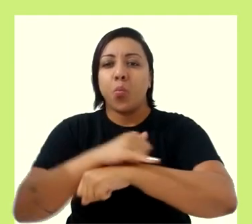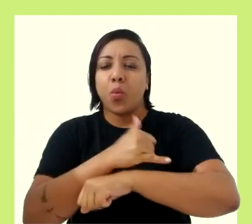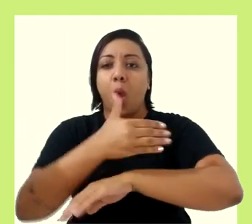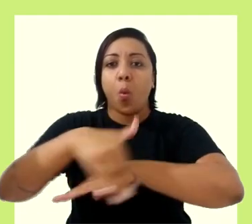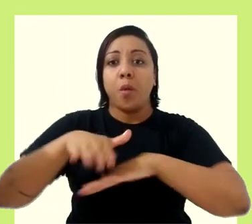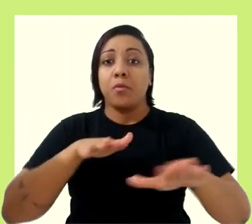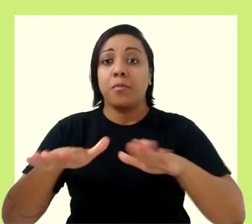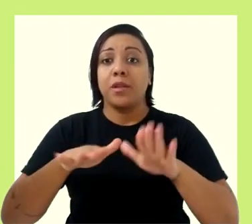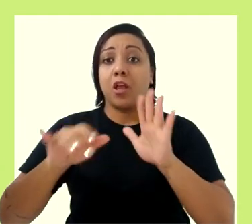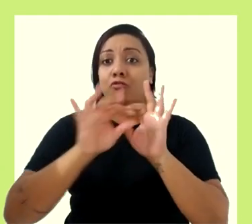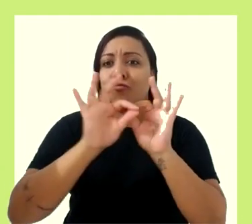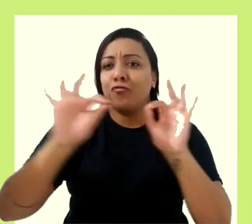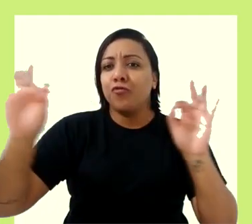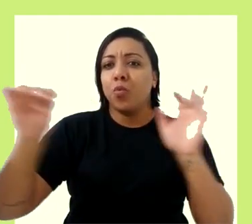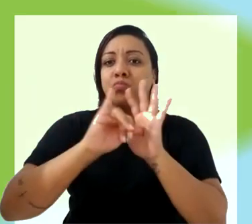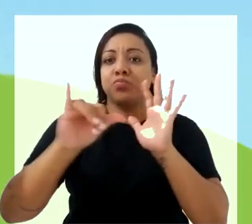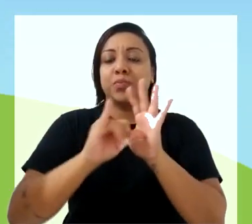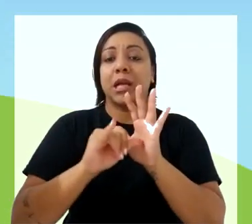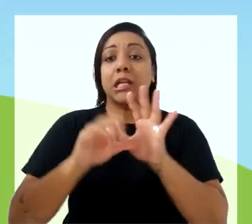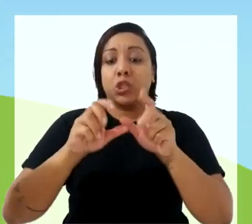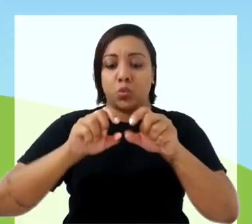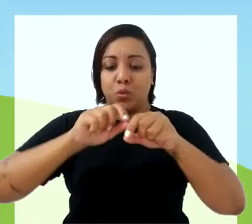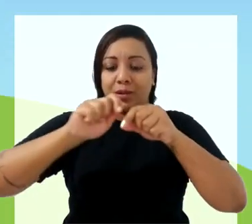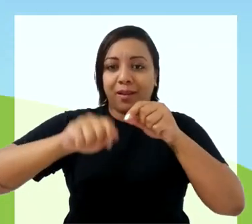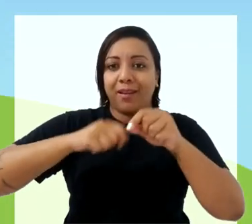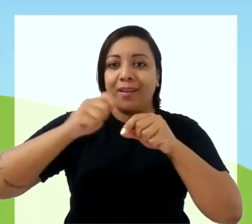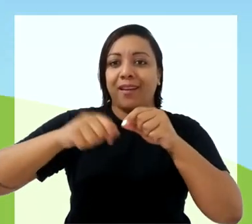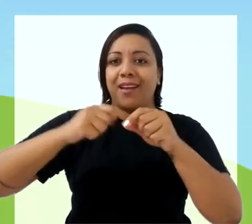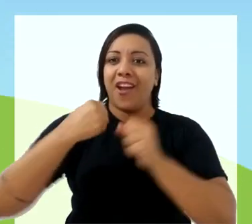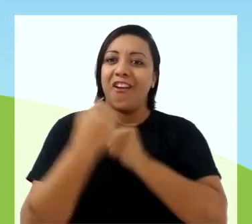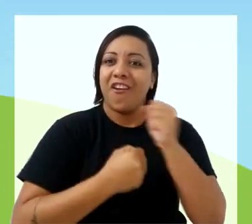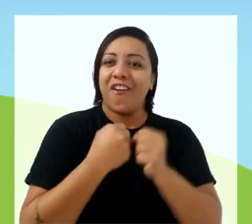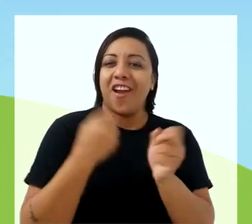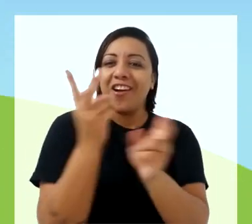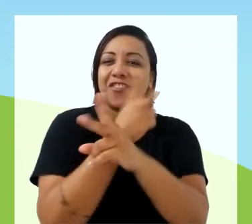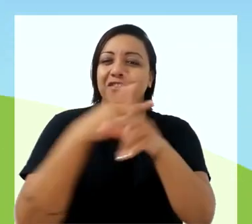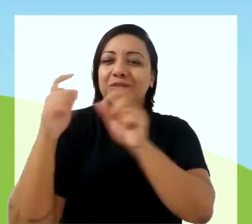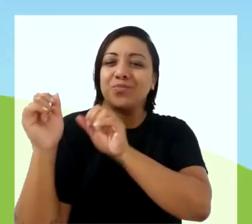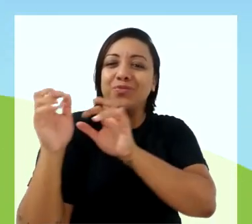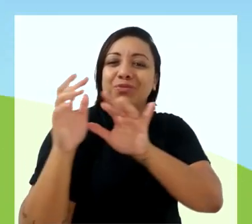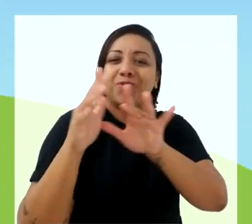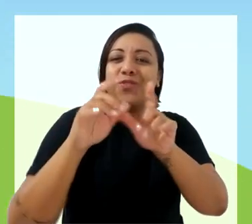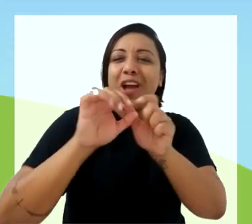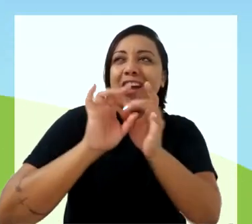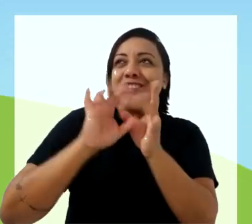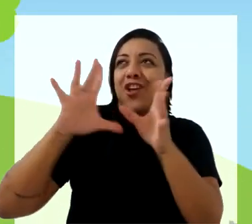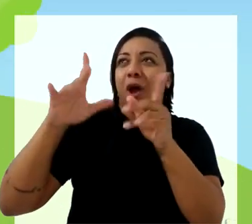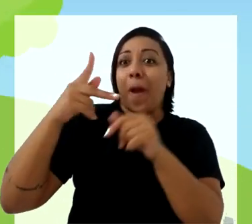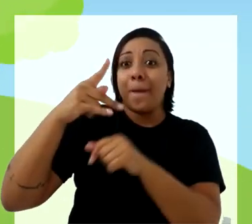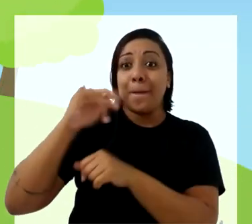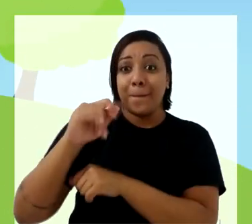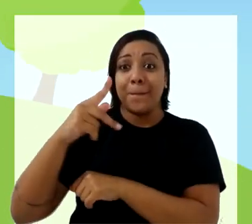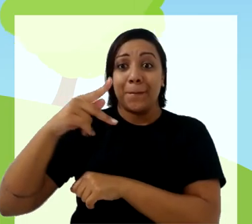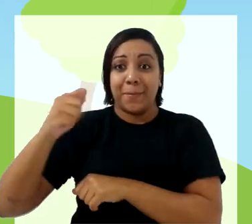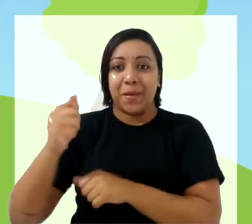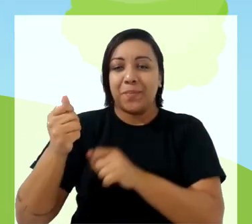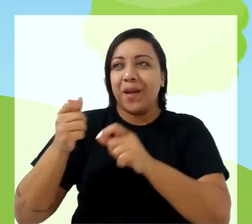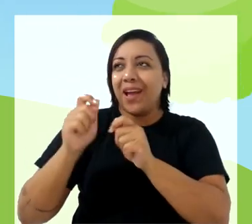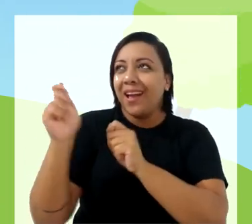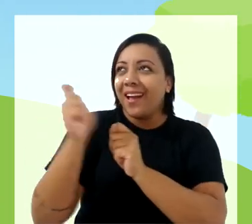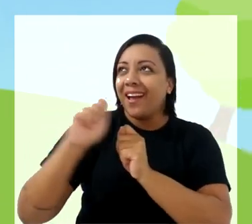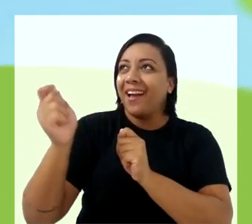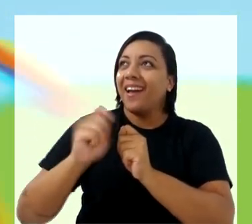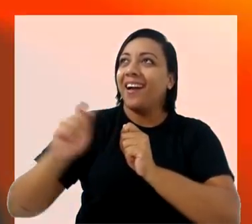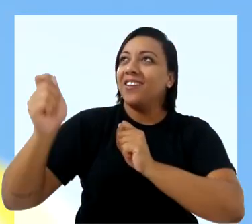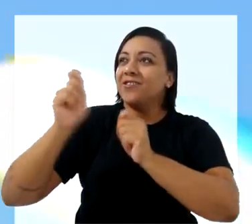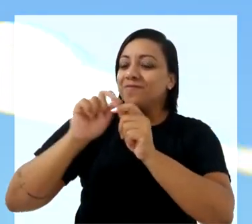ruas movimentadas e fios elétricos. Segure o carretel, a linha e corra na direção do vento. Solte a pipa, empurrando